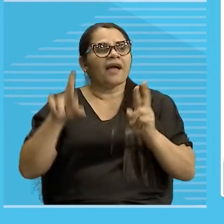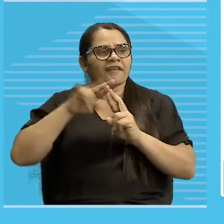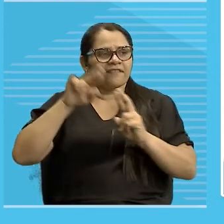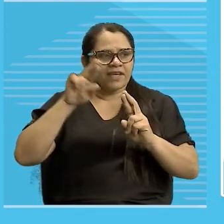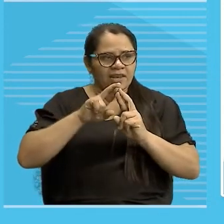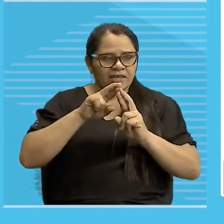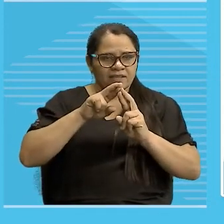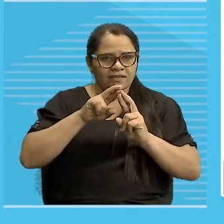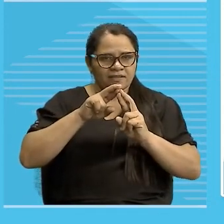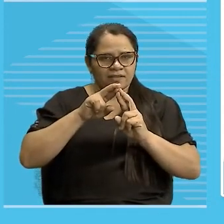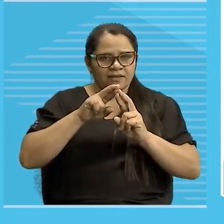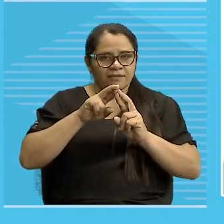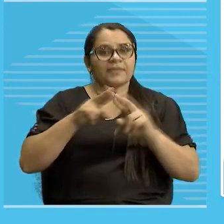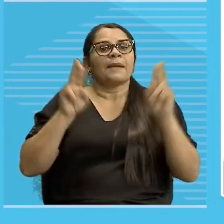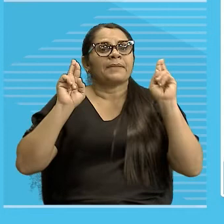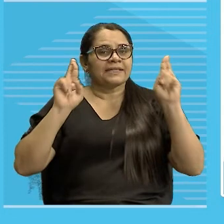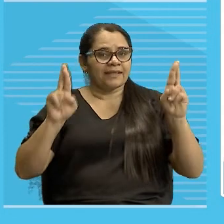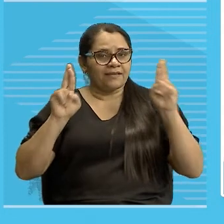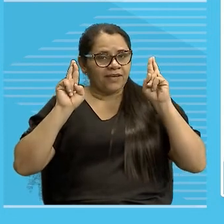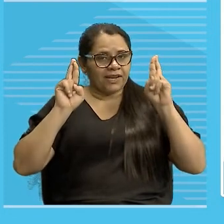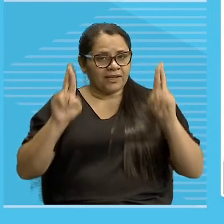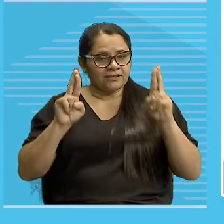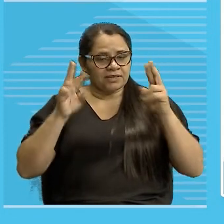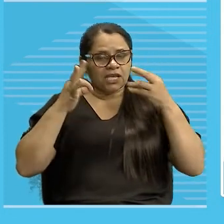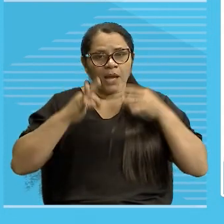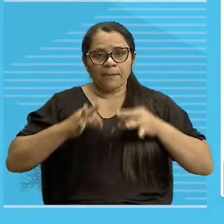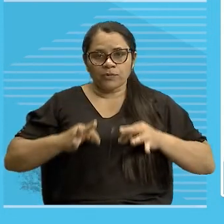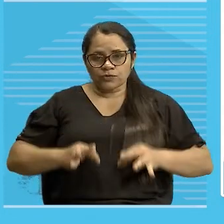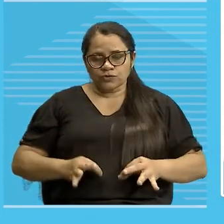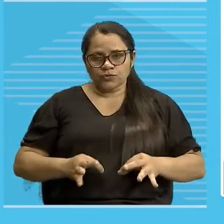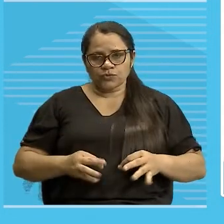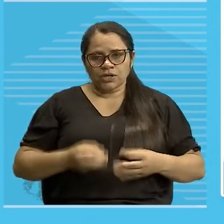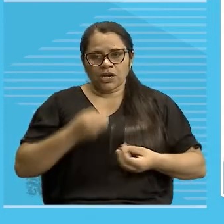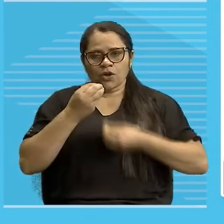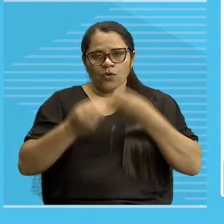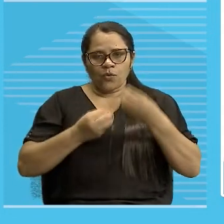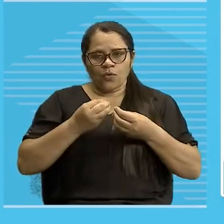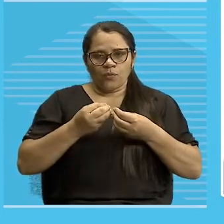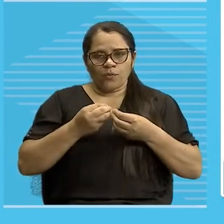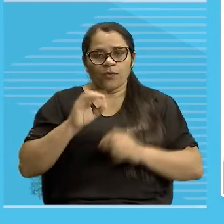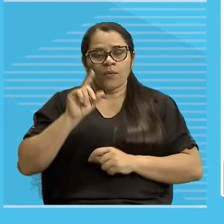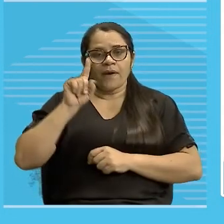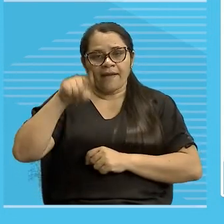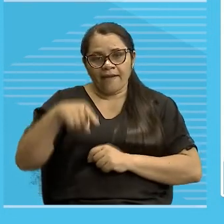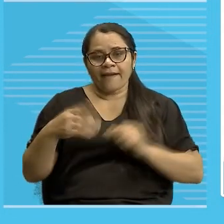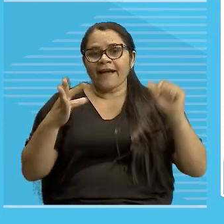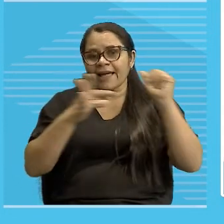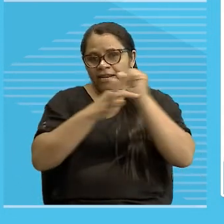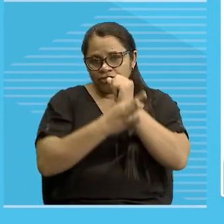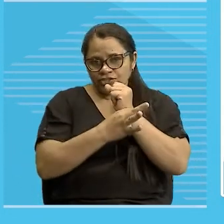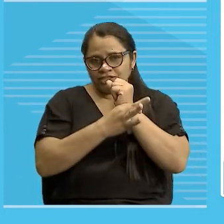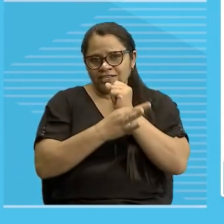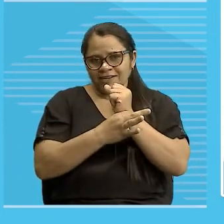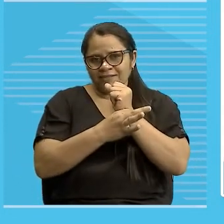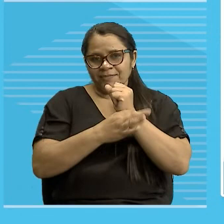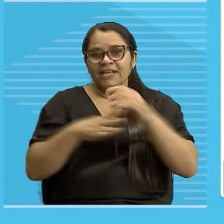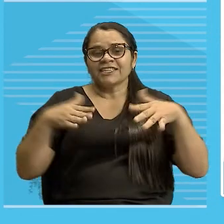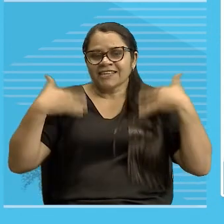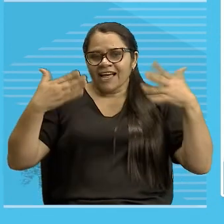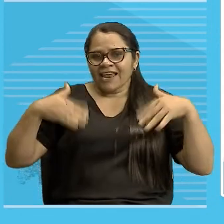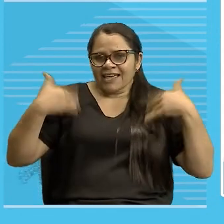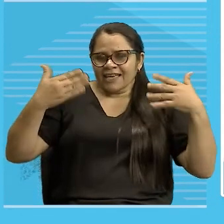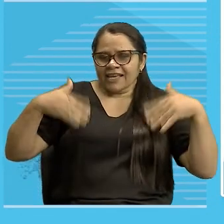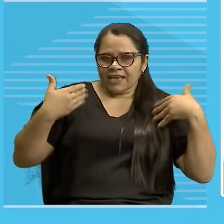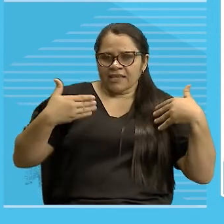ou seja, adotar a postura de perseverança, ó, é garantia de ânimo, você está vendo como você tem que